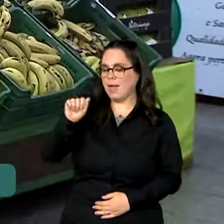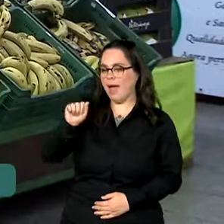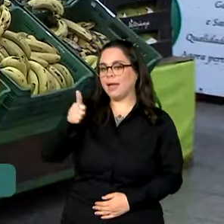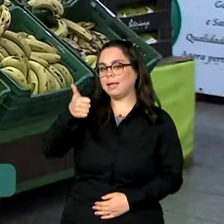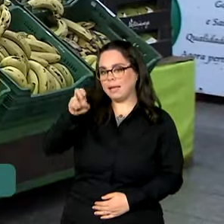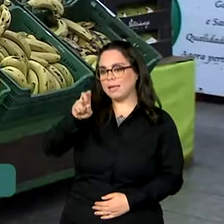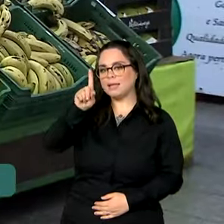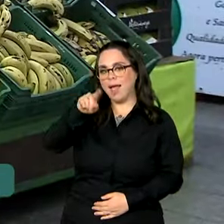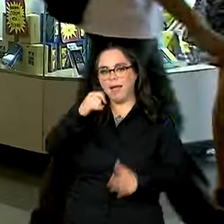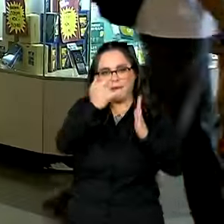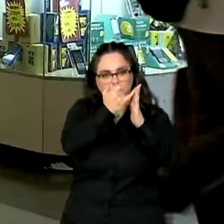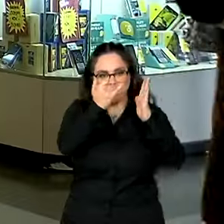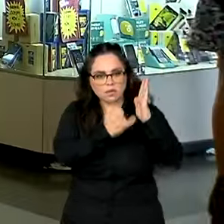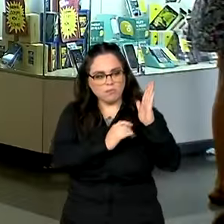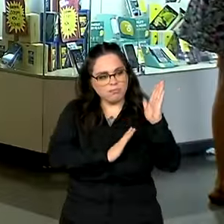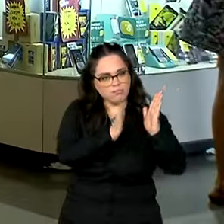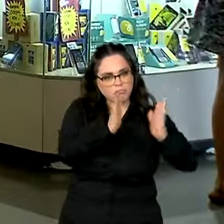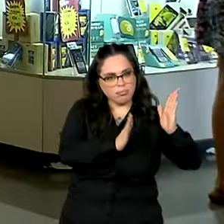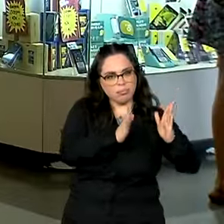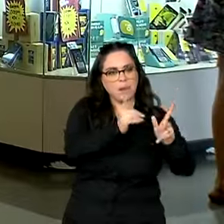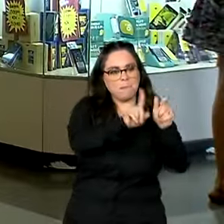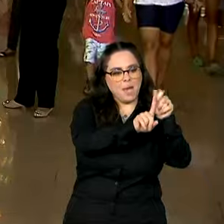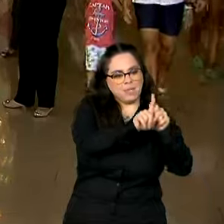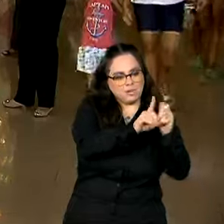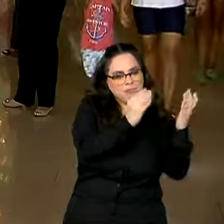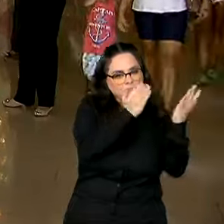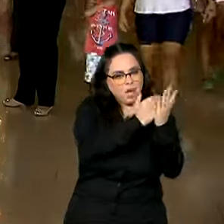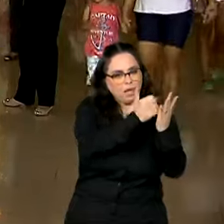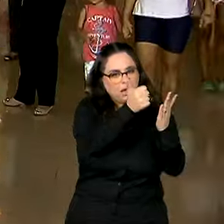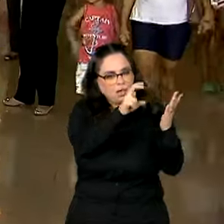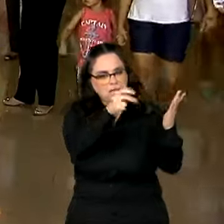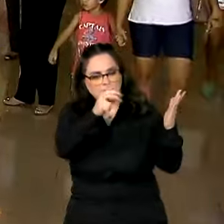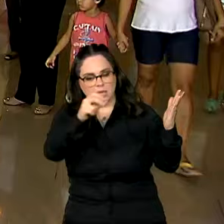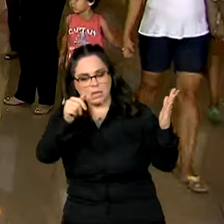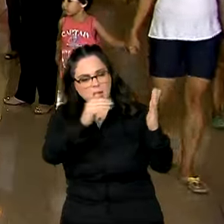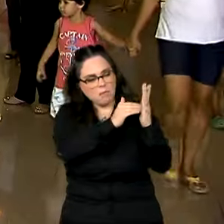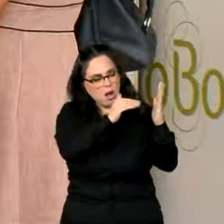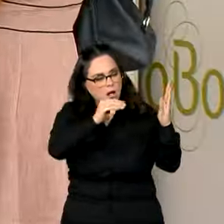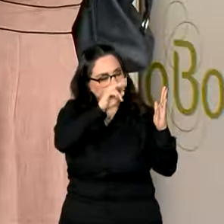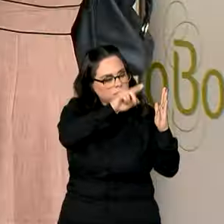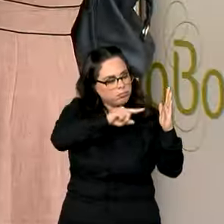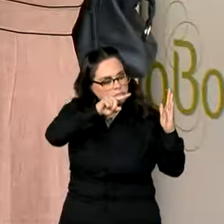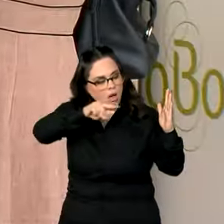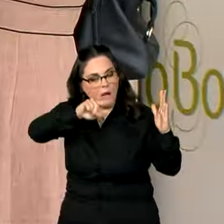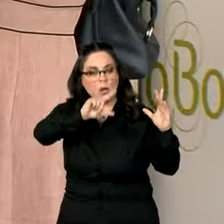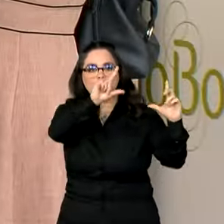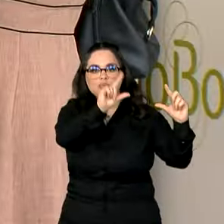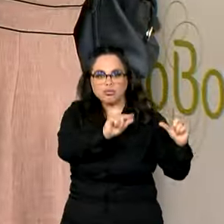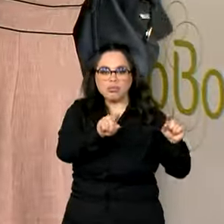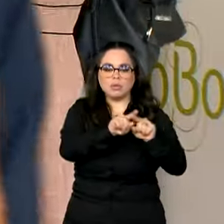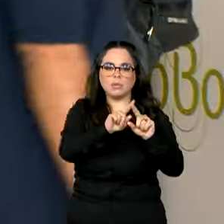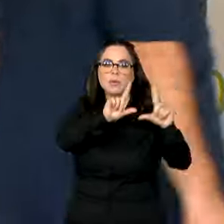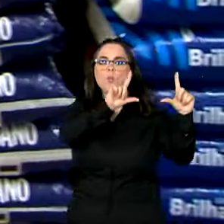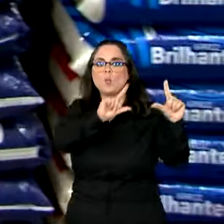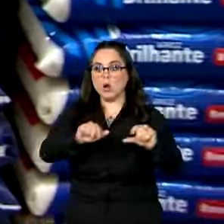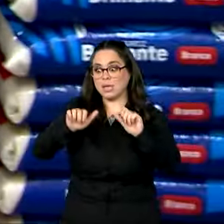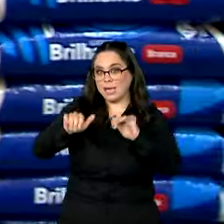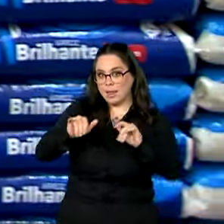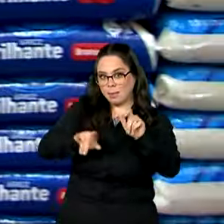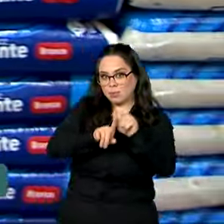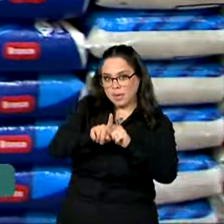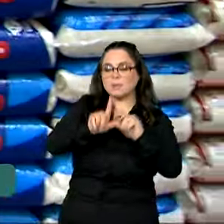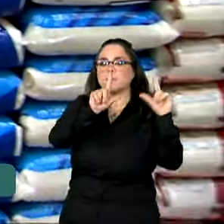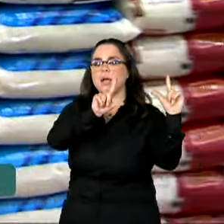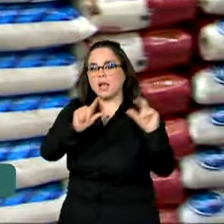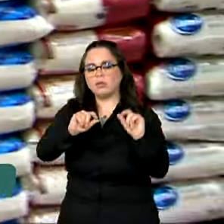inflação medida até a metade de cada mês, veio abaixo das expectativas e desacelerou em setembro. De